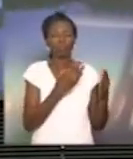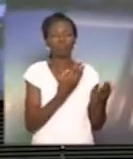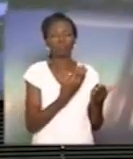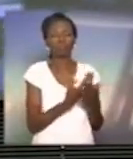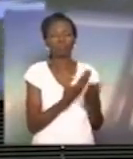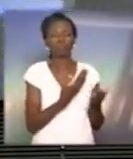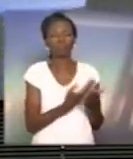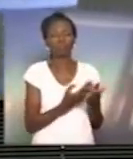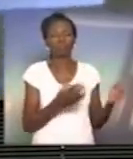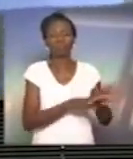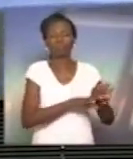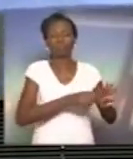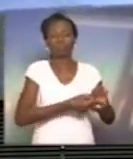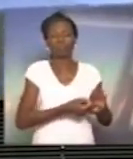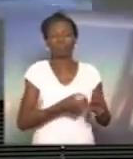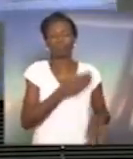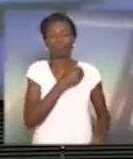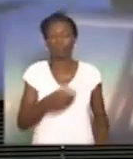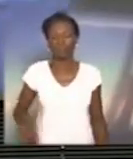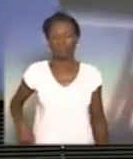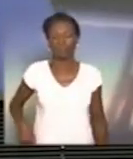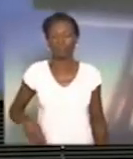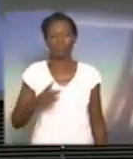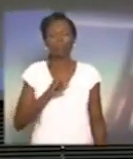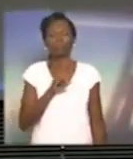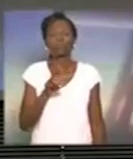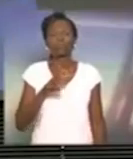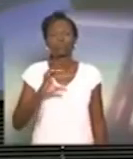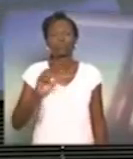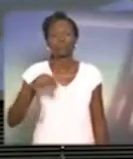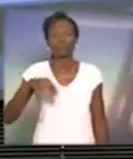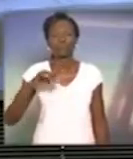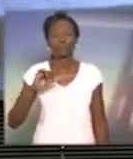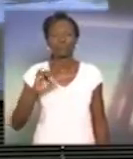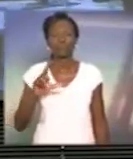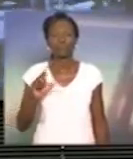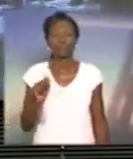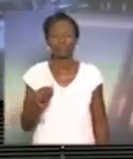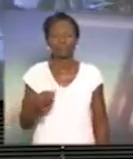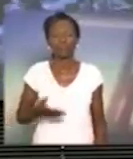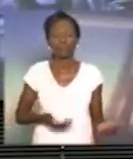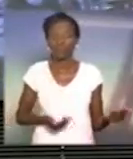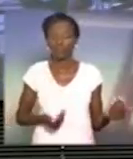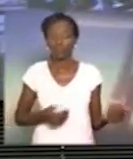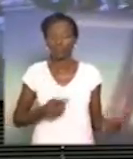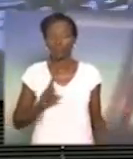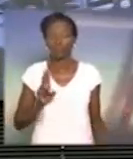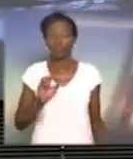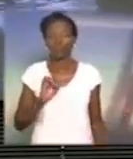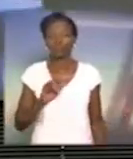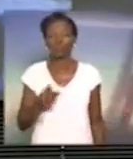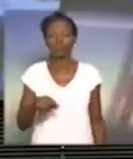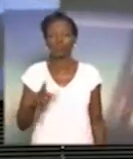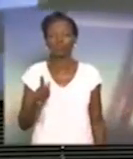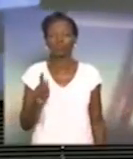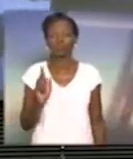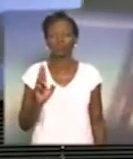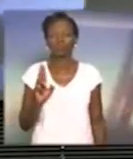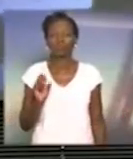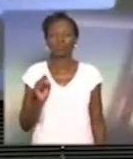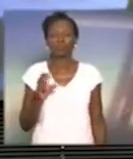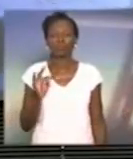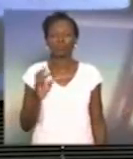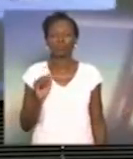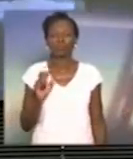Qual o seu nome? Meu nome é Camila. Nós estamos aqui com Camila, você? Luiz Gustavo. E o Luiz Gustavo. A Camila é uma mãe que tem um filho aqui nessa escola.